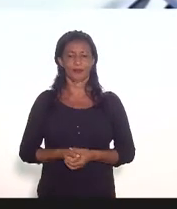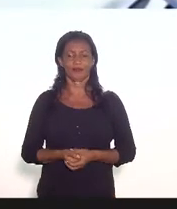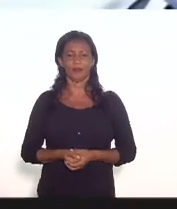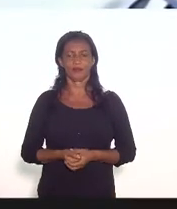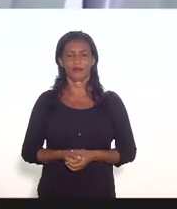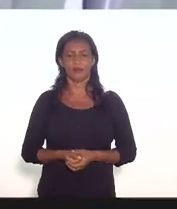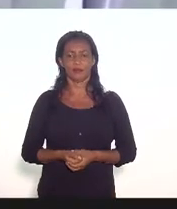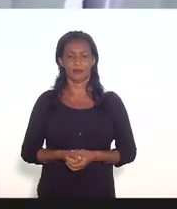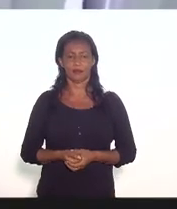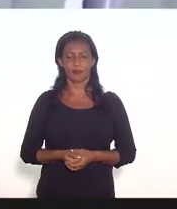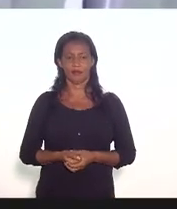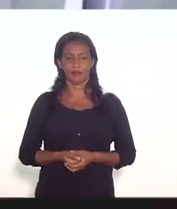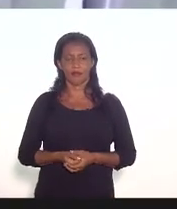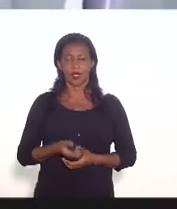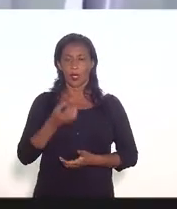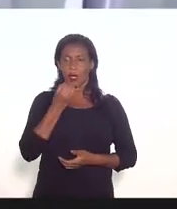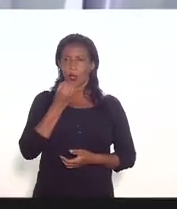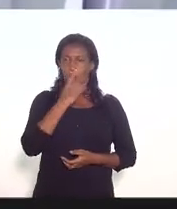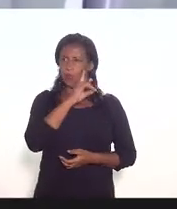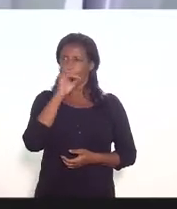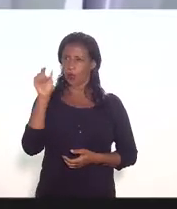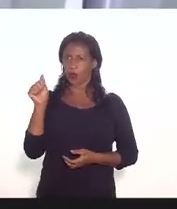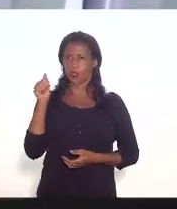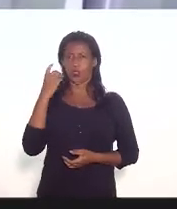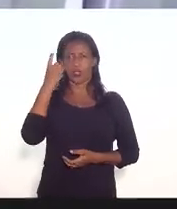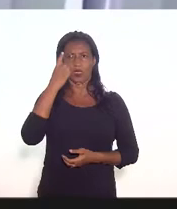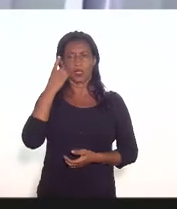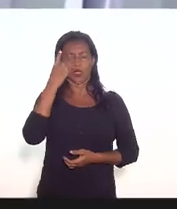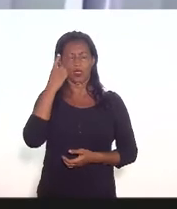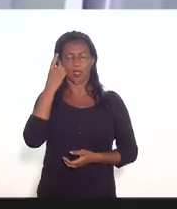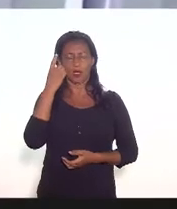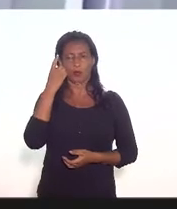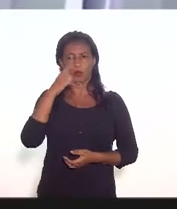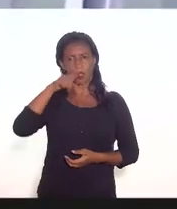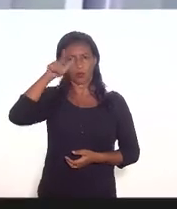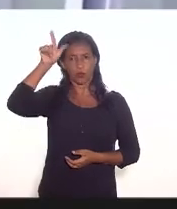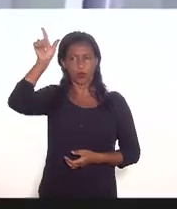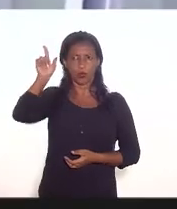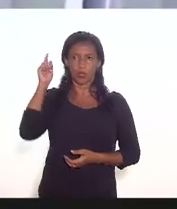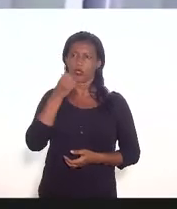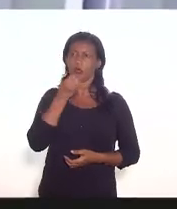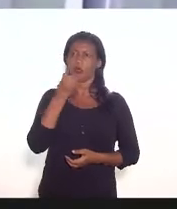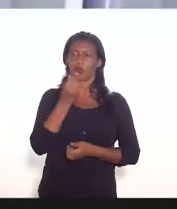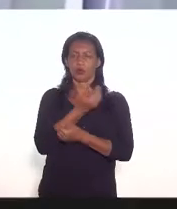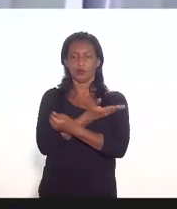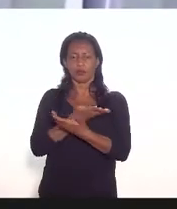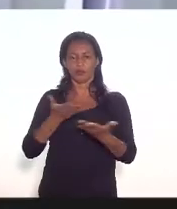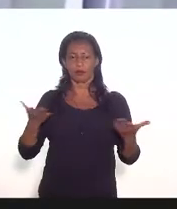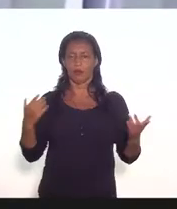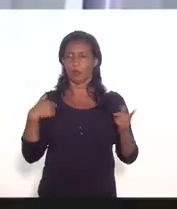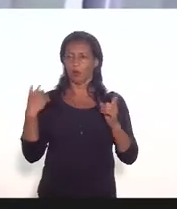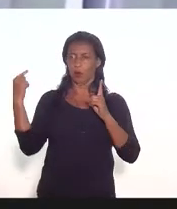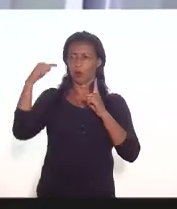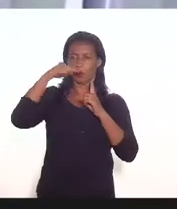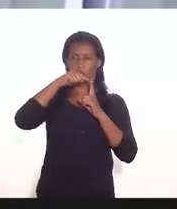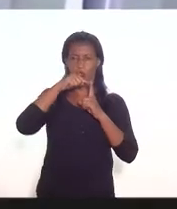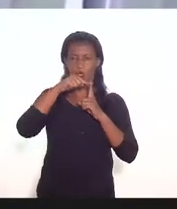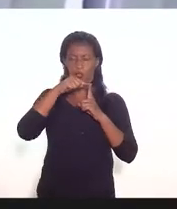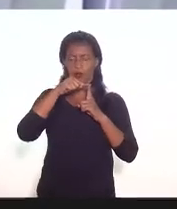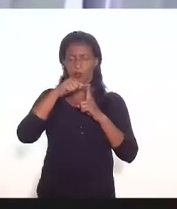Bom dia deputado Luiz Paulo bom dia a todas e todos eu quero ser objetivo em primeiro lugar